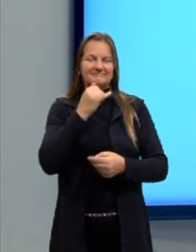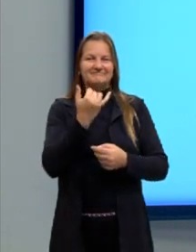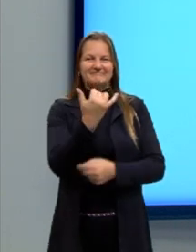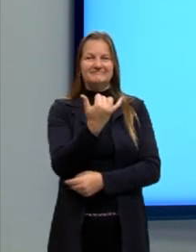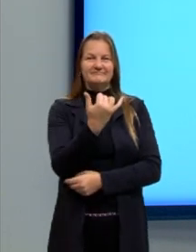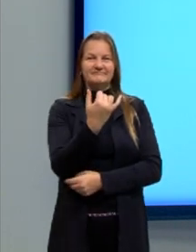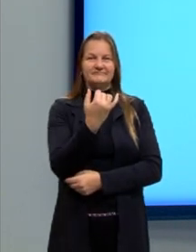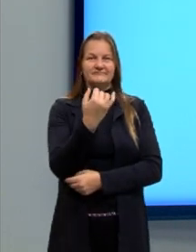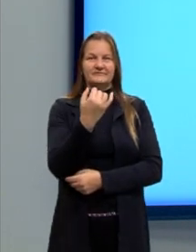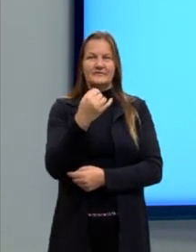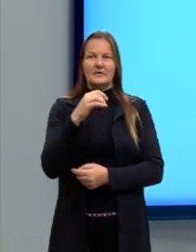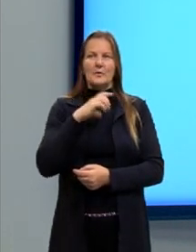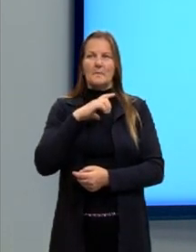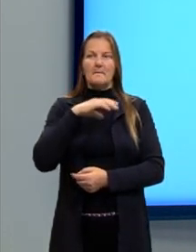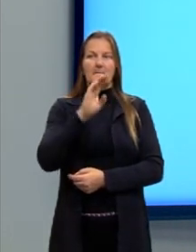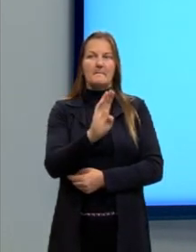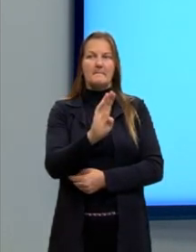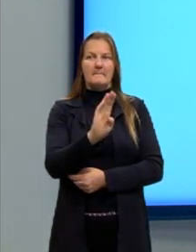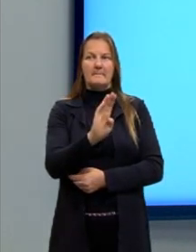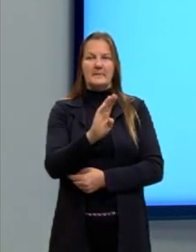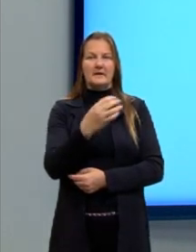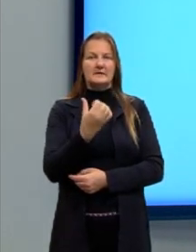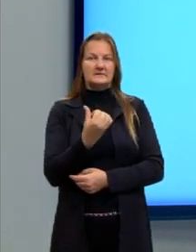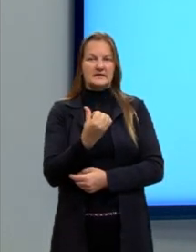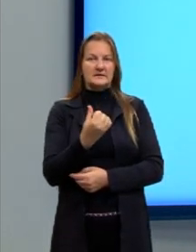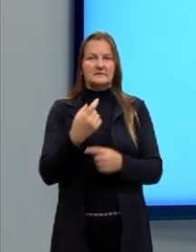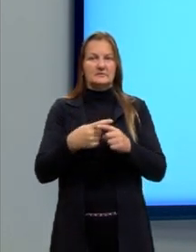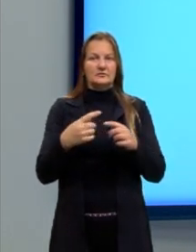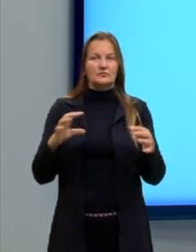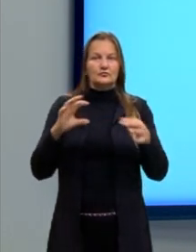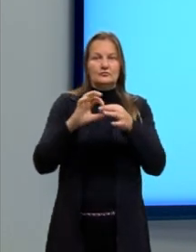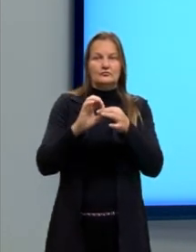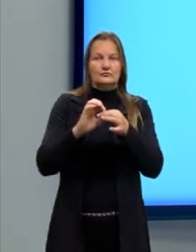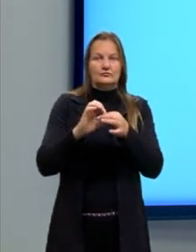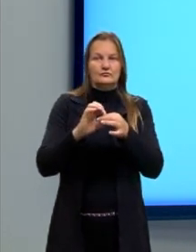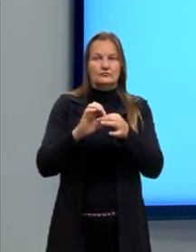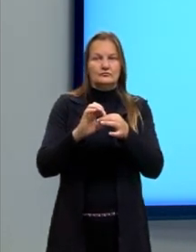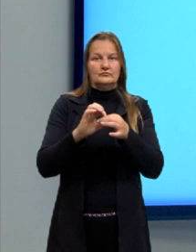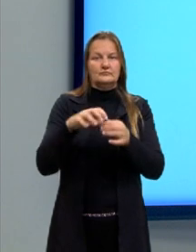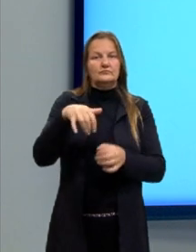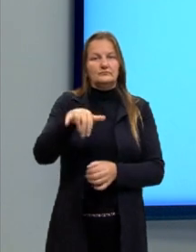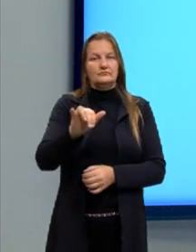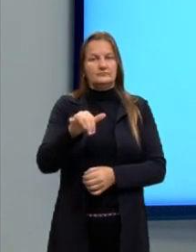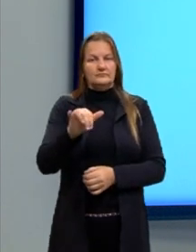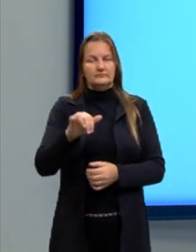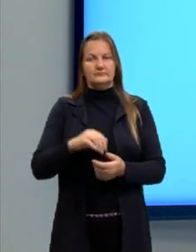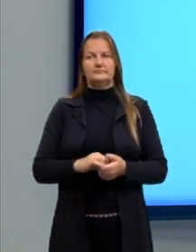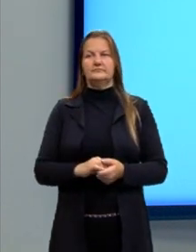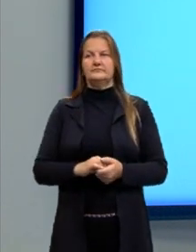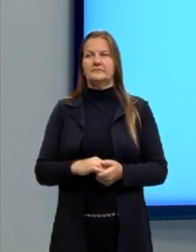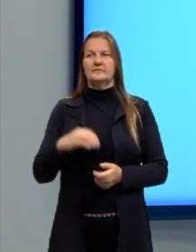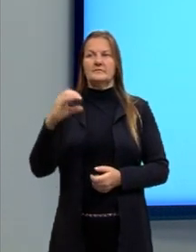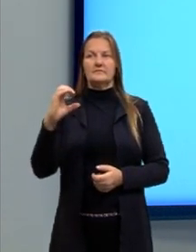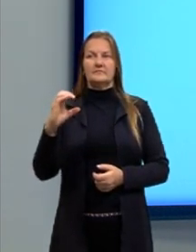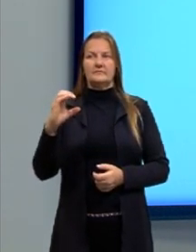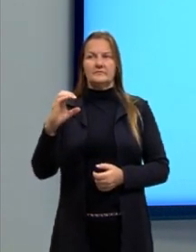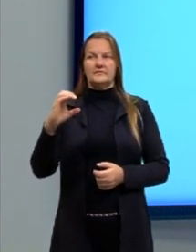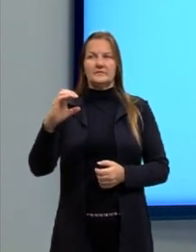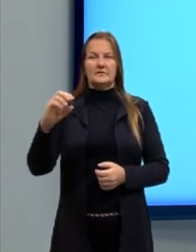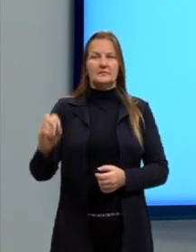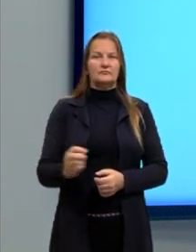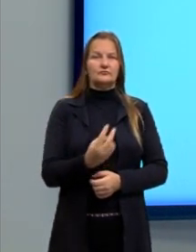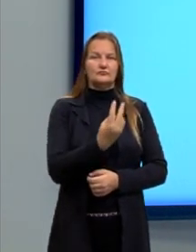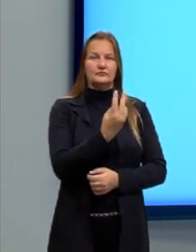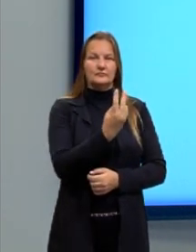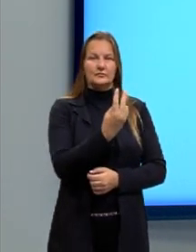x, o B seria o 6, que é o coeficiente do y, e o C é o 2, é